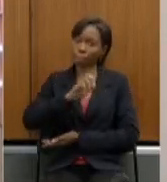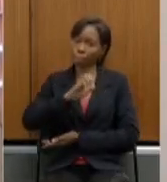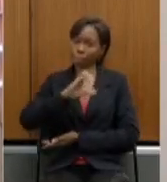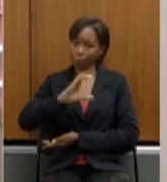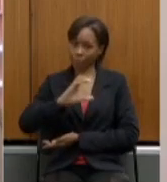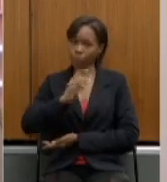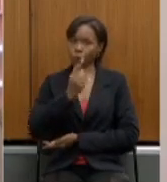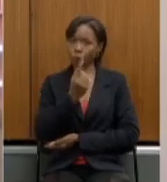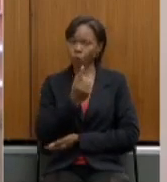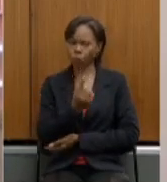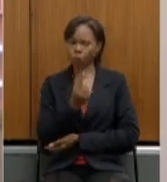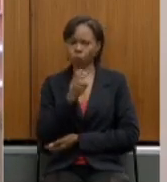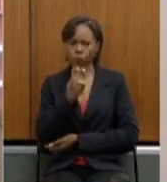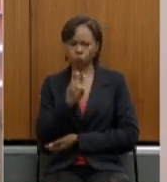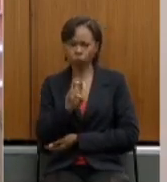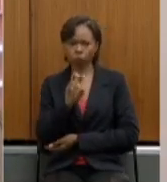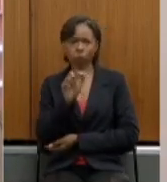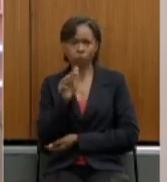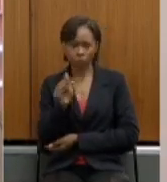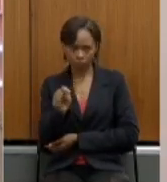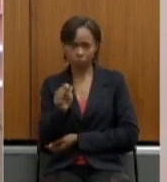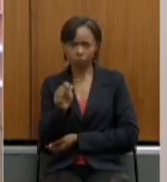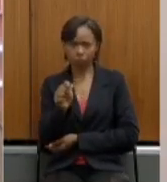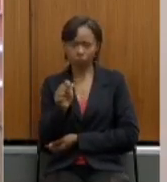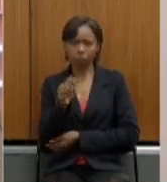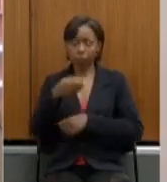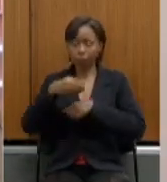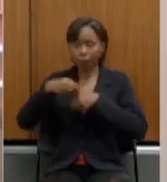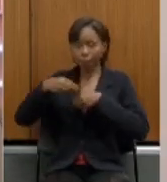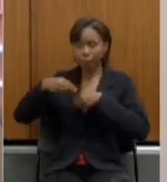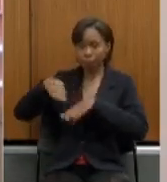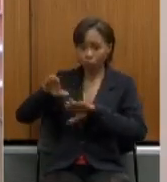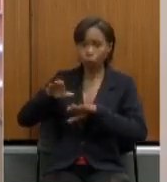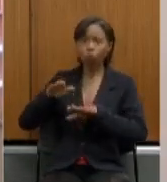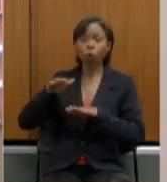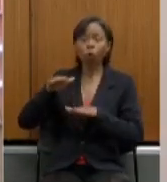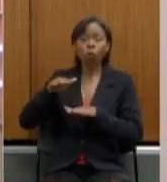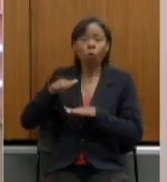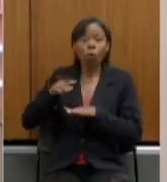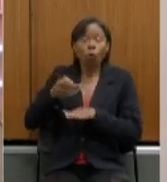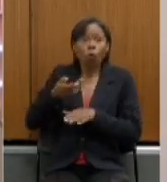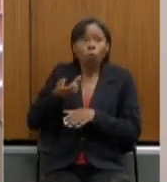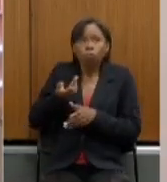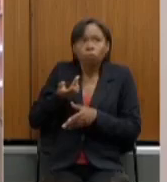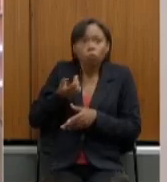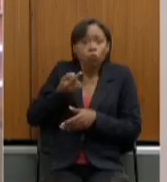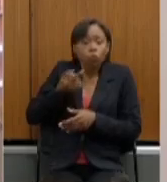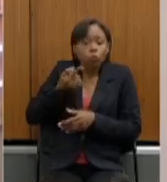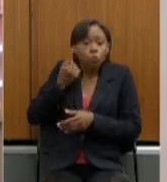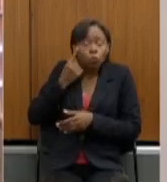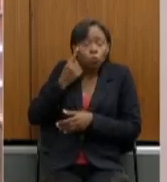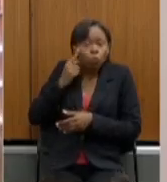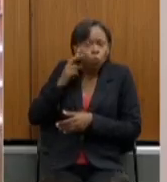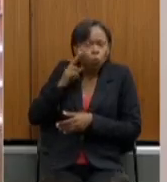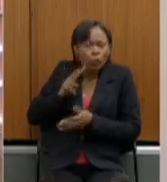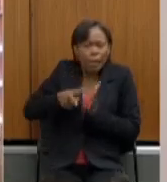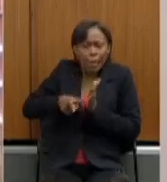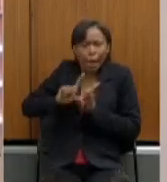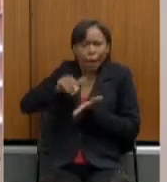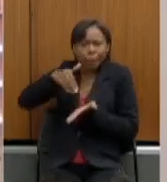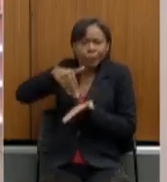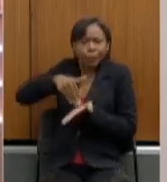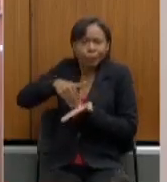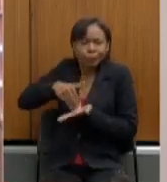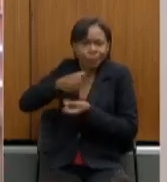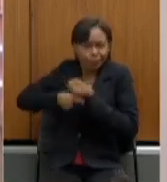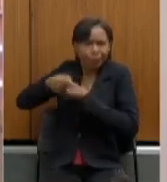enviada no penúltimo dia antes do recesso de fim de ano isso gerou muito questionamento e terminou que o governador mandou uma